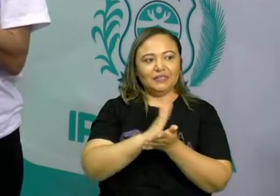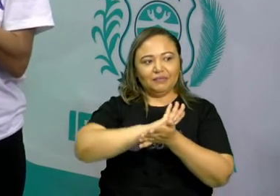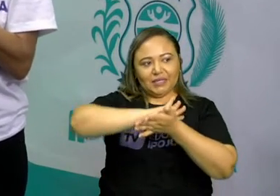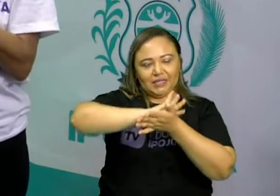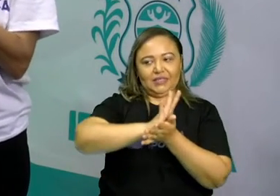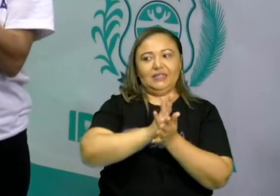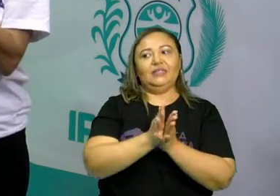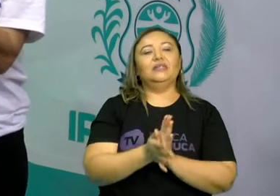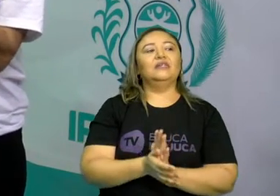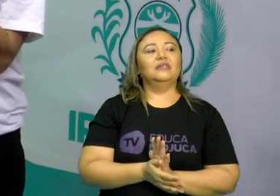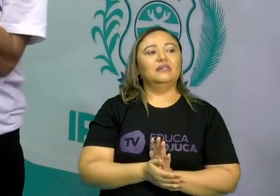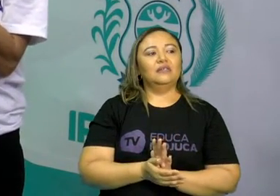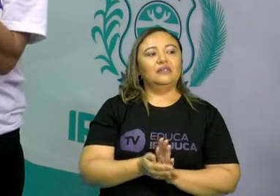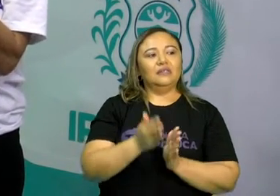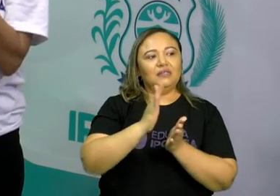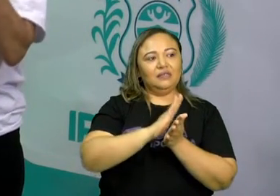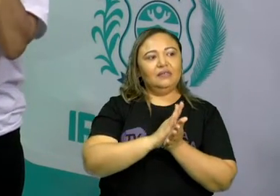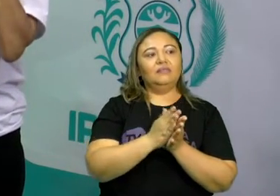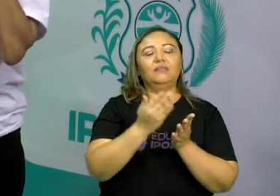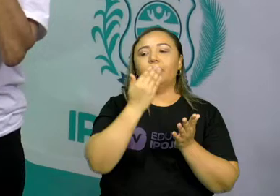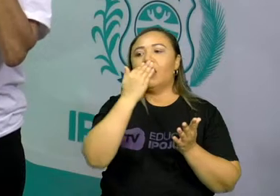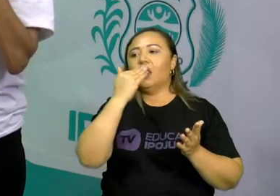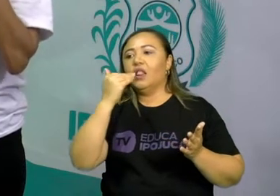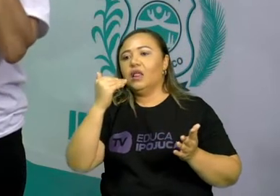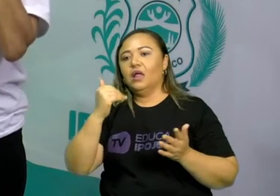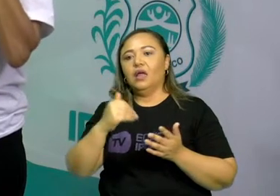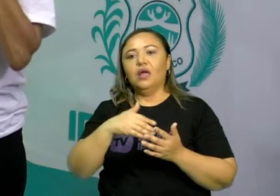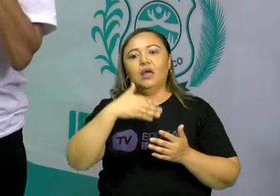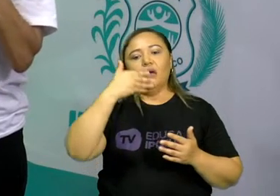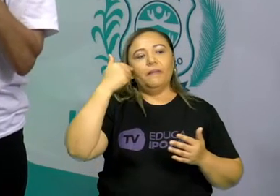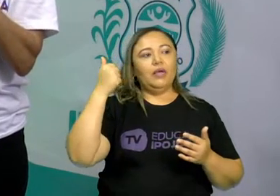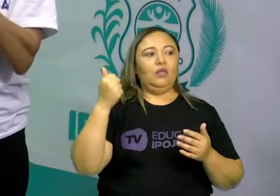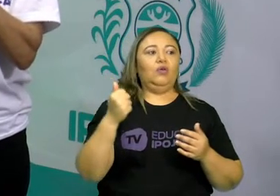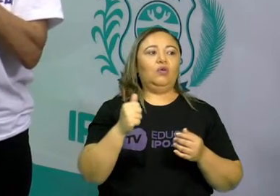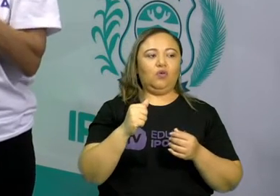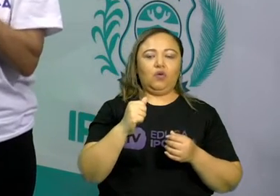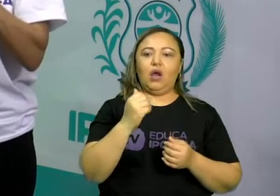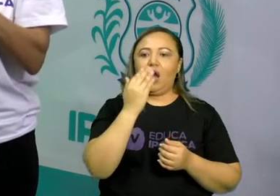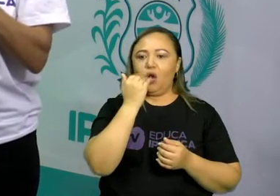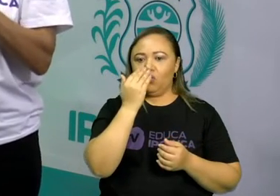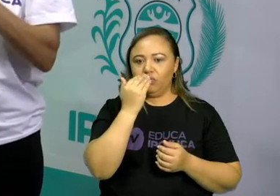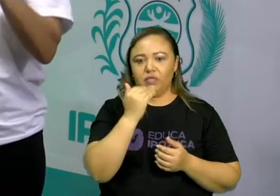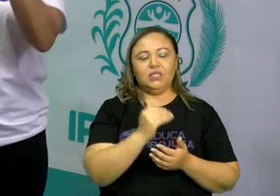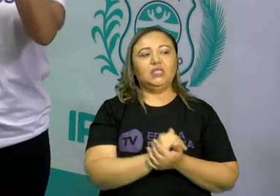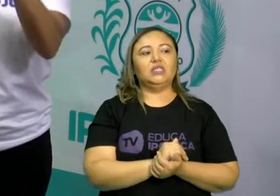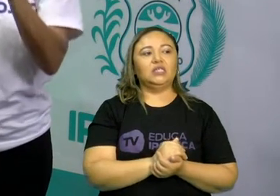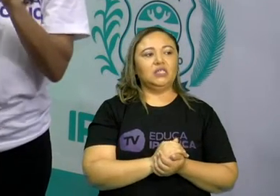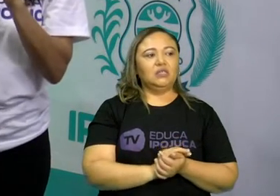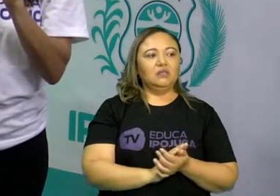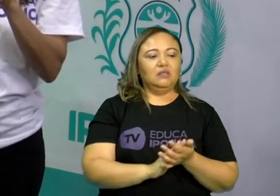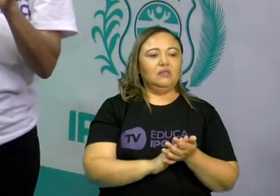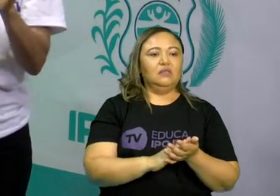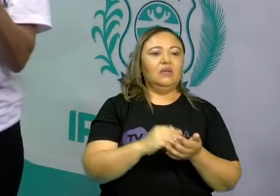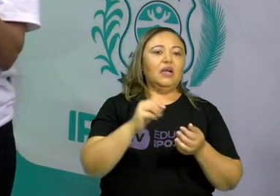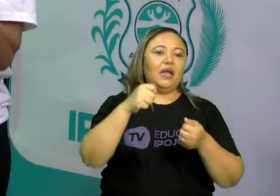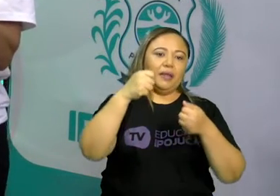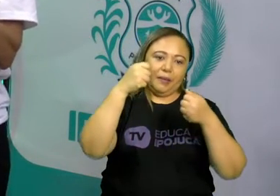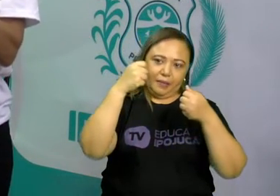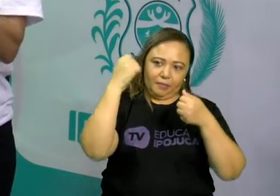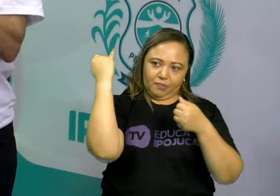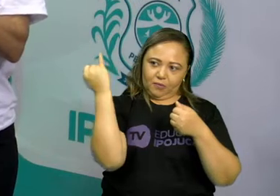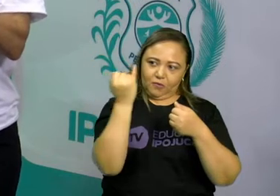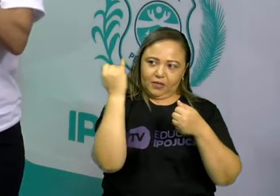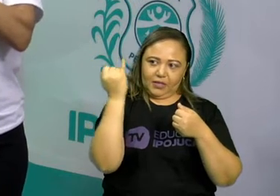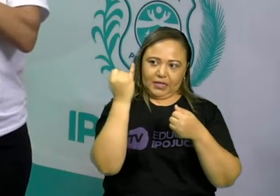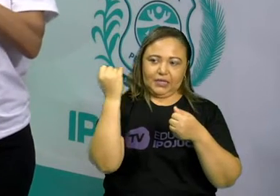ser amassada. Quanto mais amassa, mais a comida vai ficando entre os dentes. Com isso que é necessário que